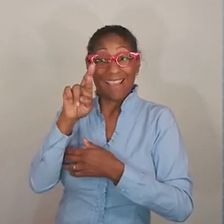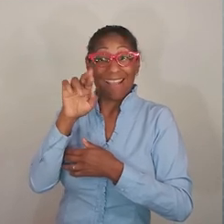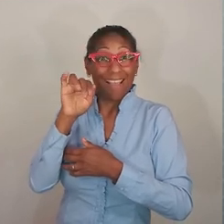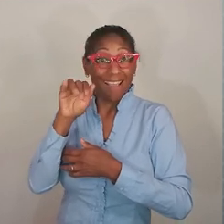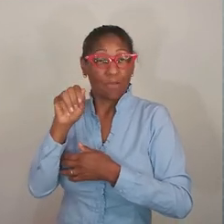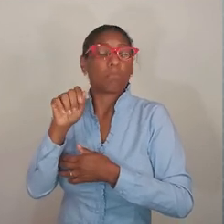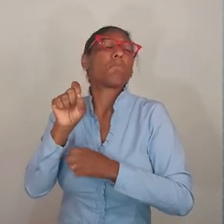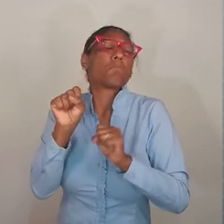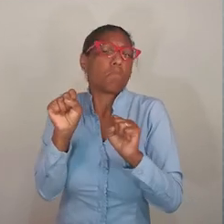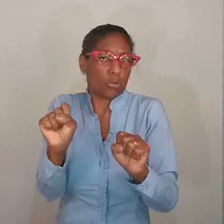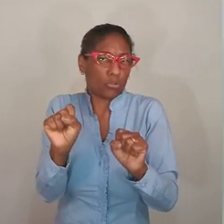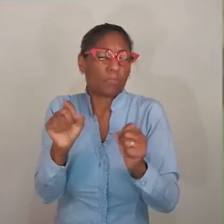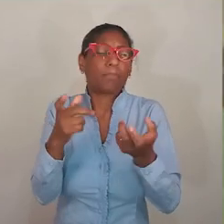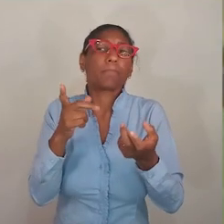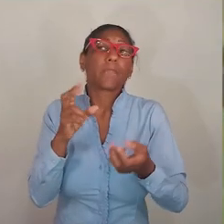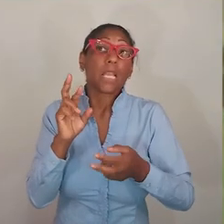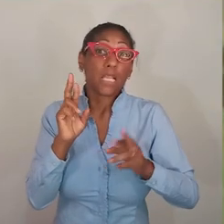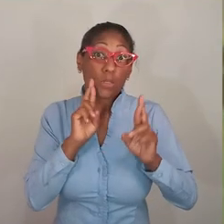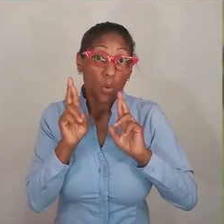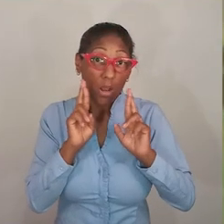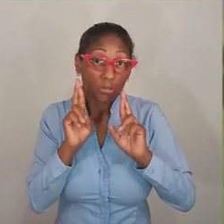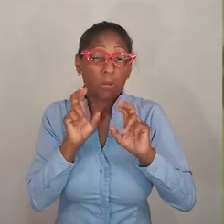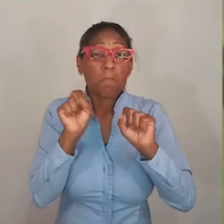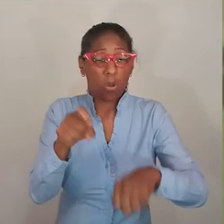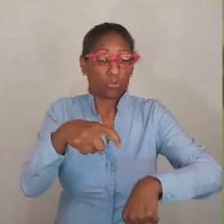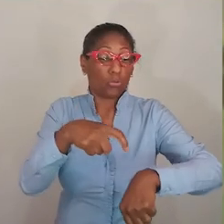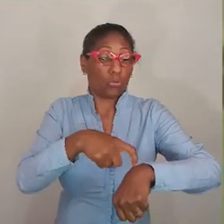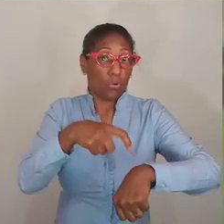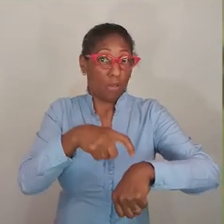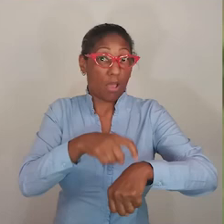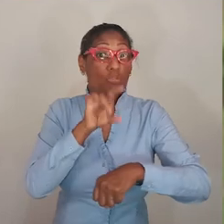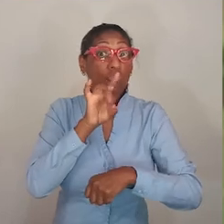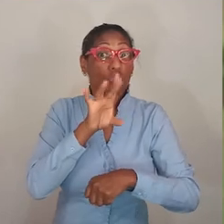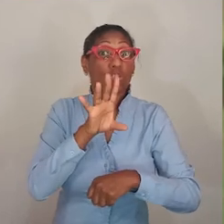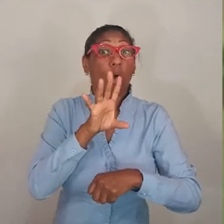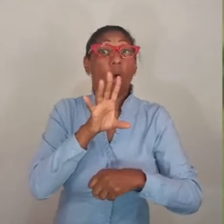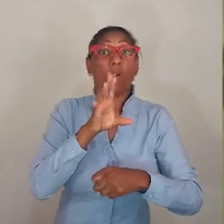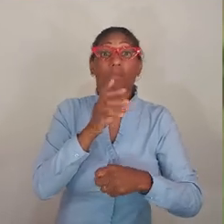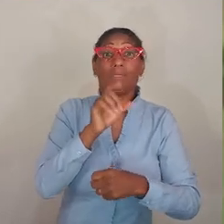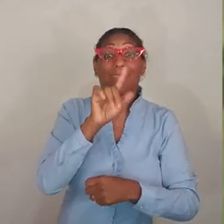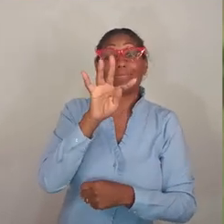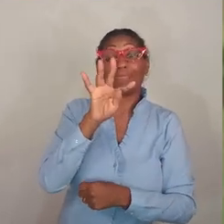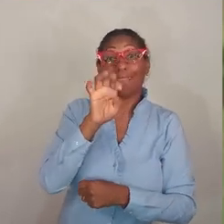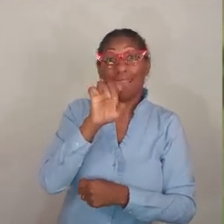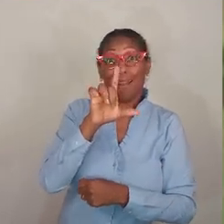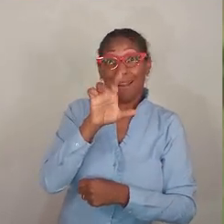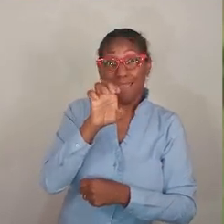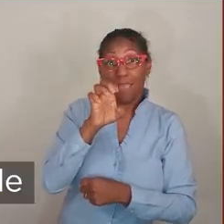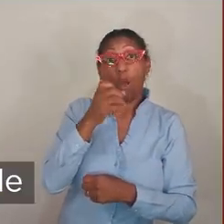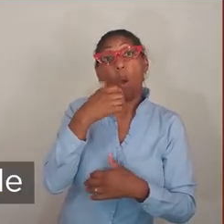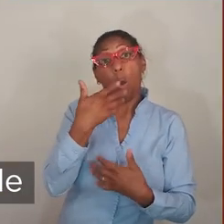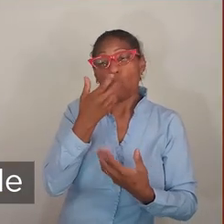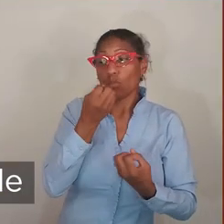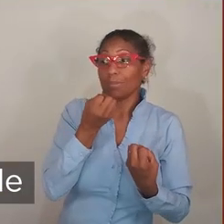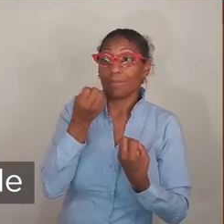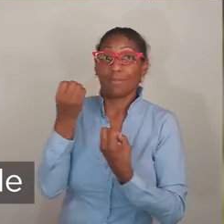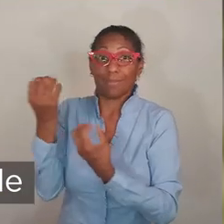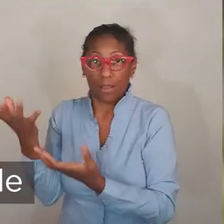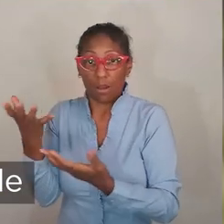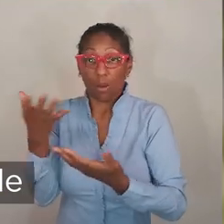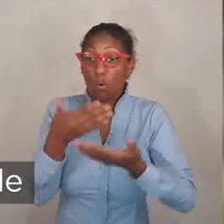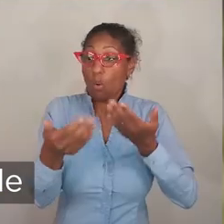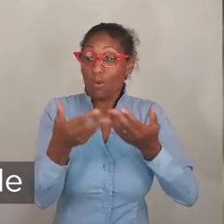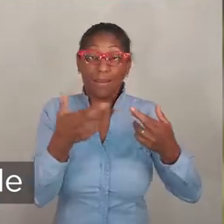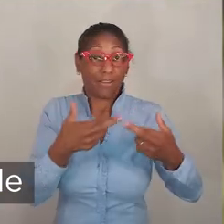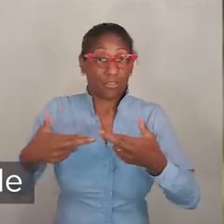além de atividades industriais noturnas. Restaurantes podem seguir operando neste horário apenas no sistema de teleentrega. Esse decreto de